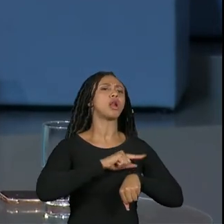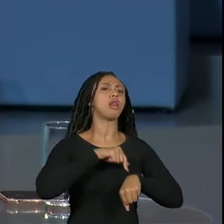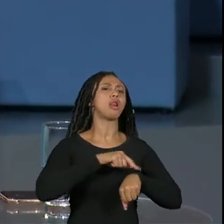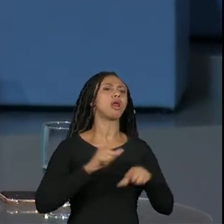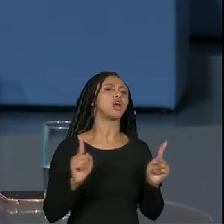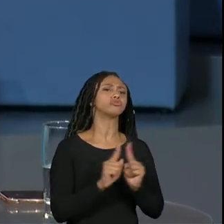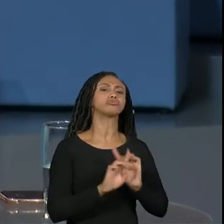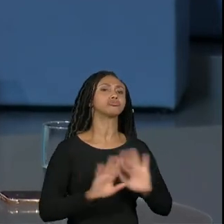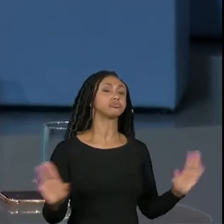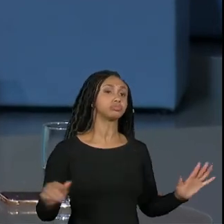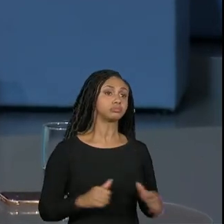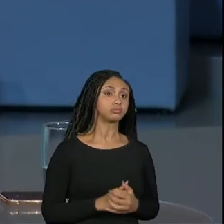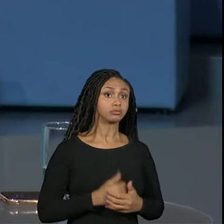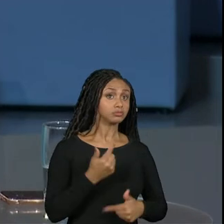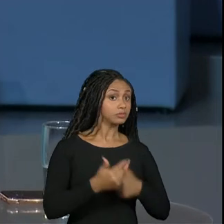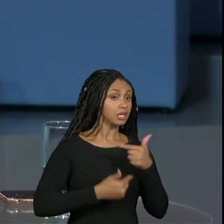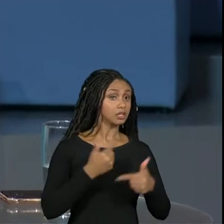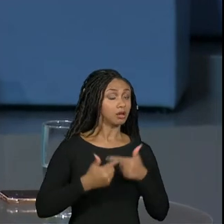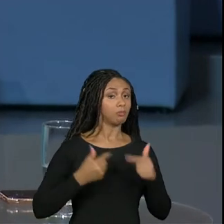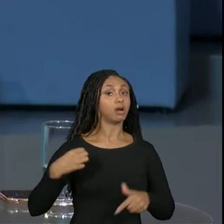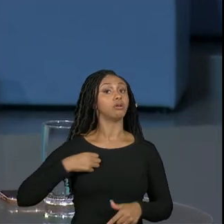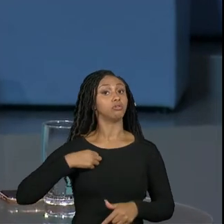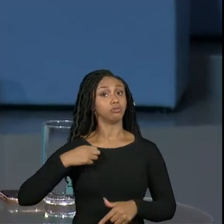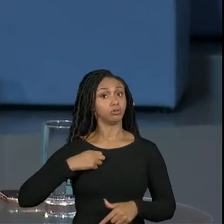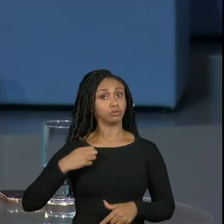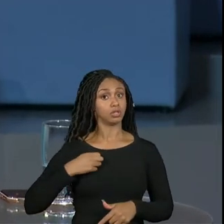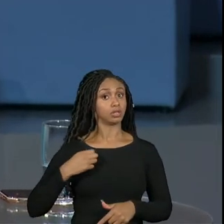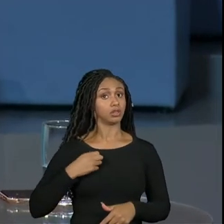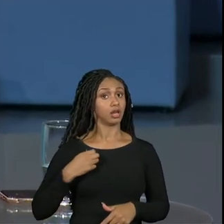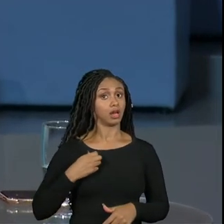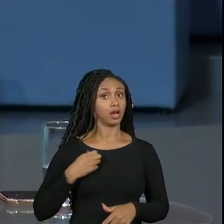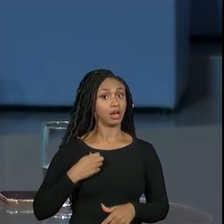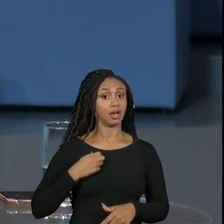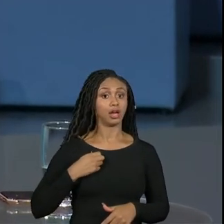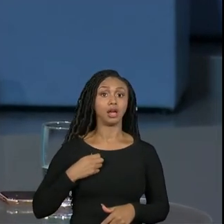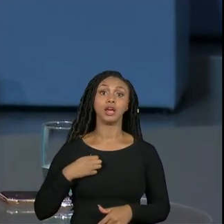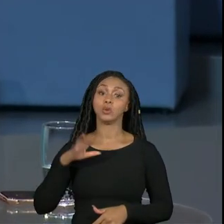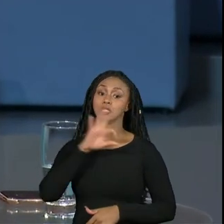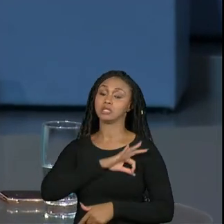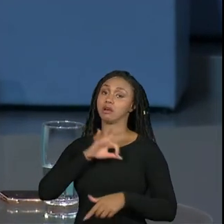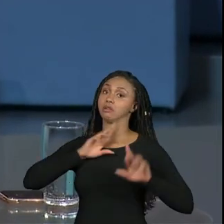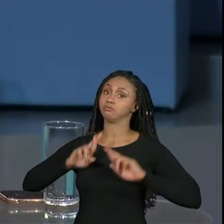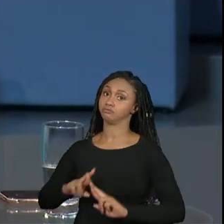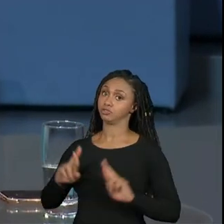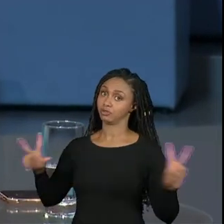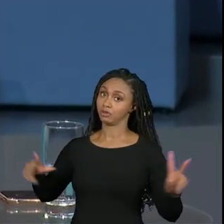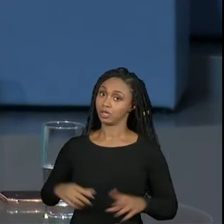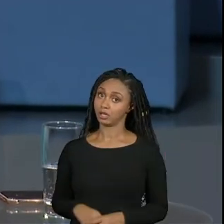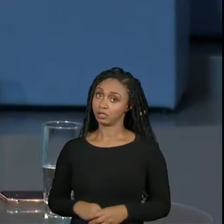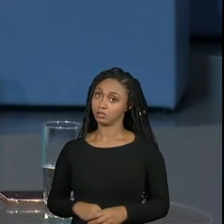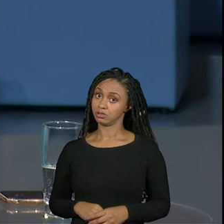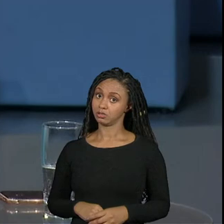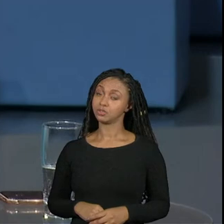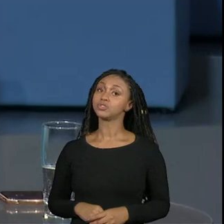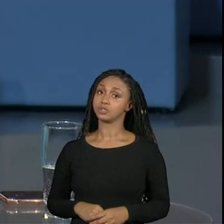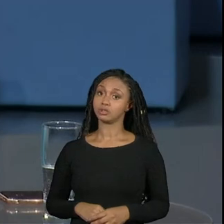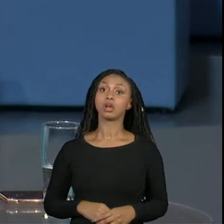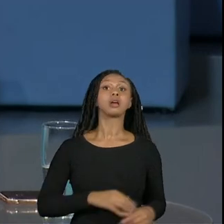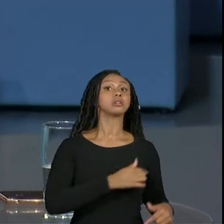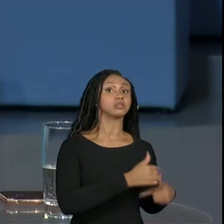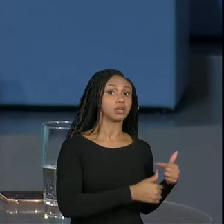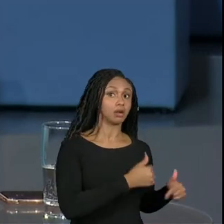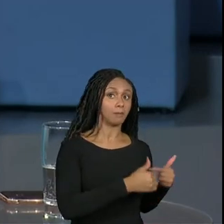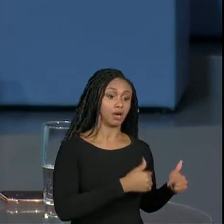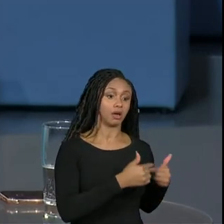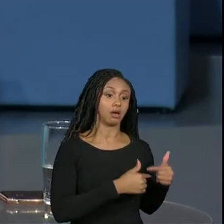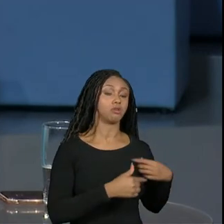trabalho voluntariado gente não é trabalho remunerado tá trabalho voluntariado é aquele